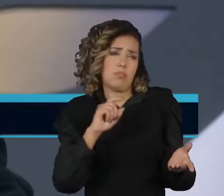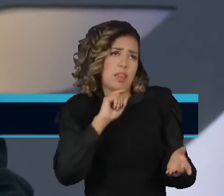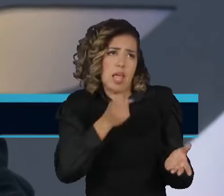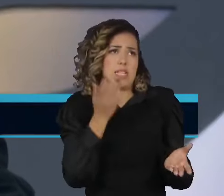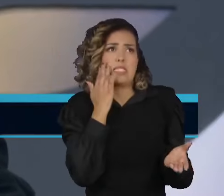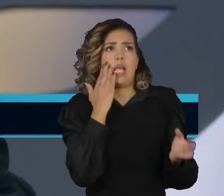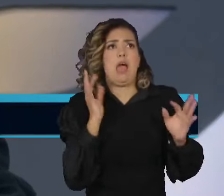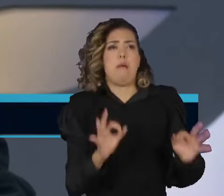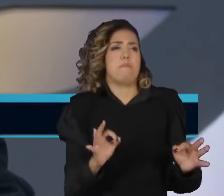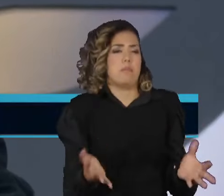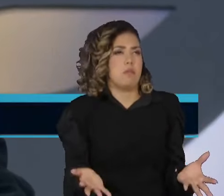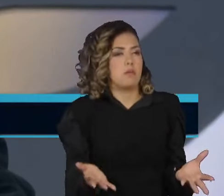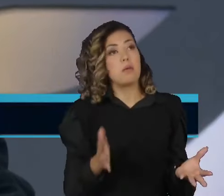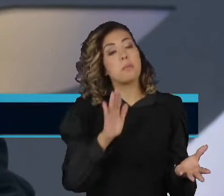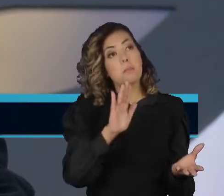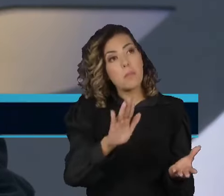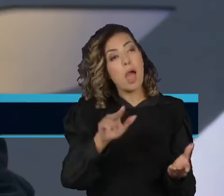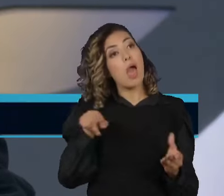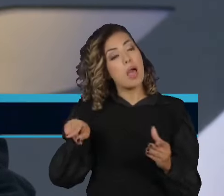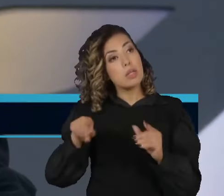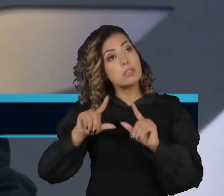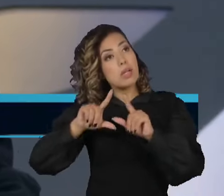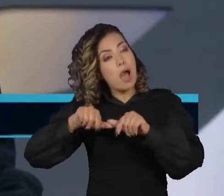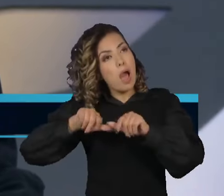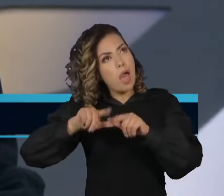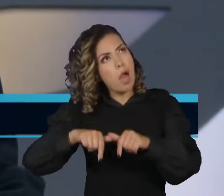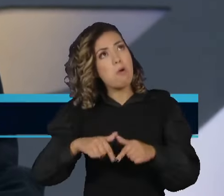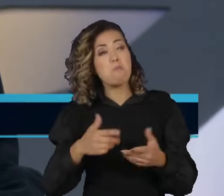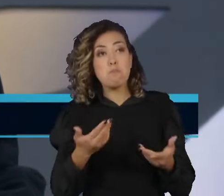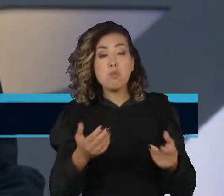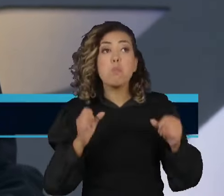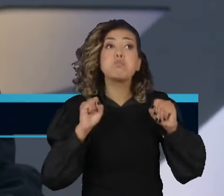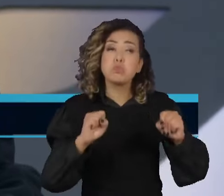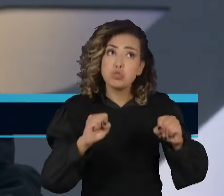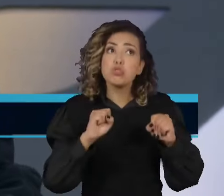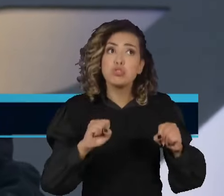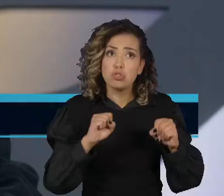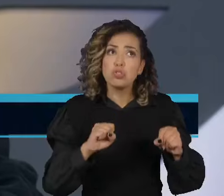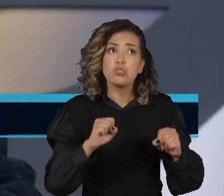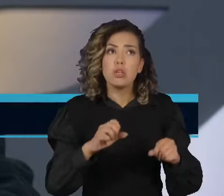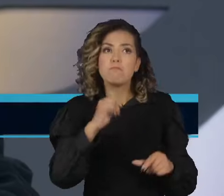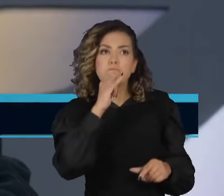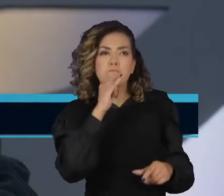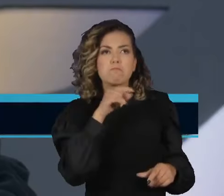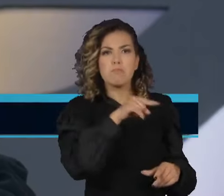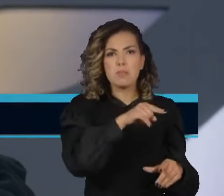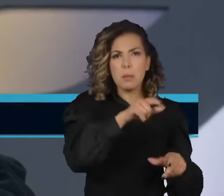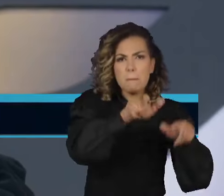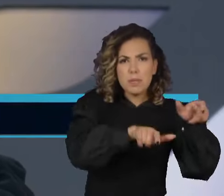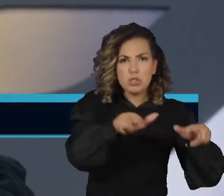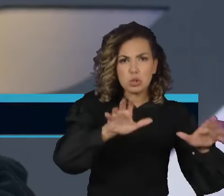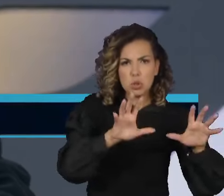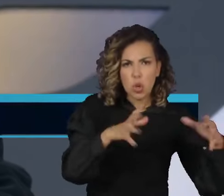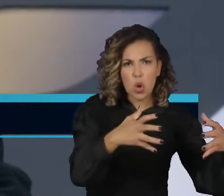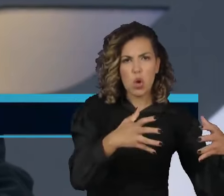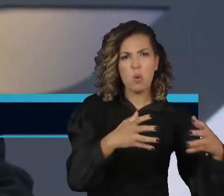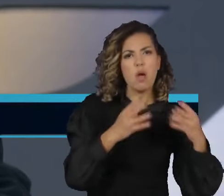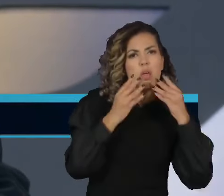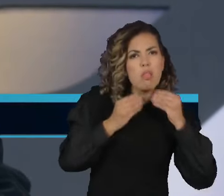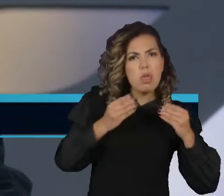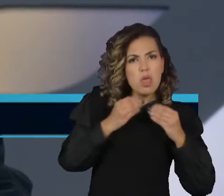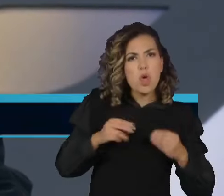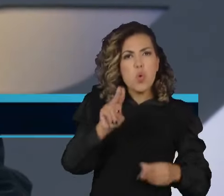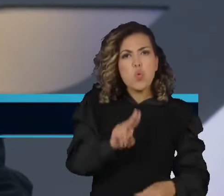Ele chegou à possibilidade de todas aquelas pessoas do Hezbollah que passaram a usar pagers e